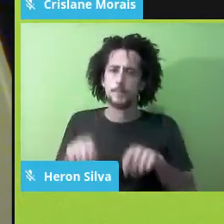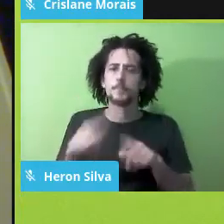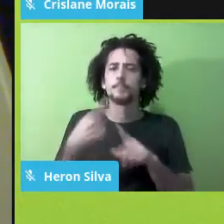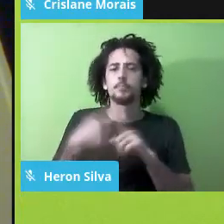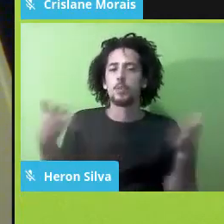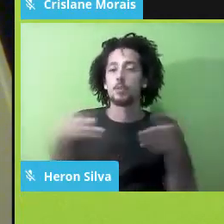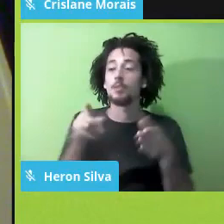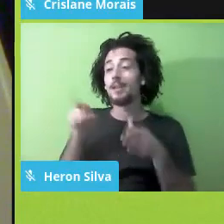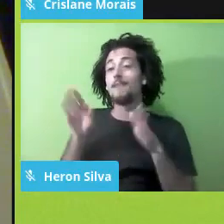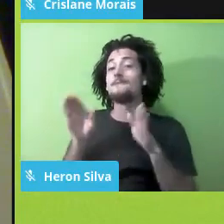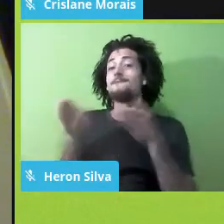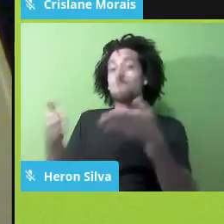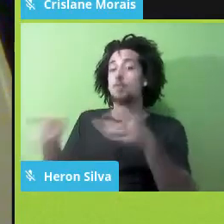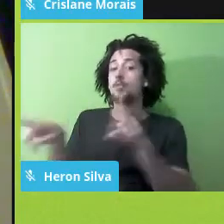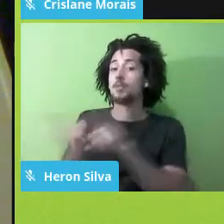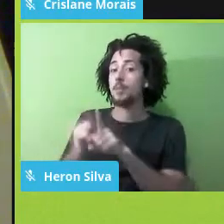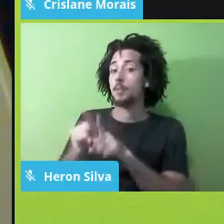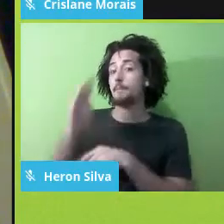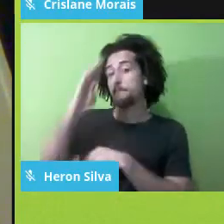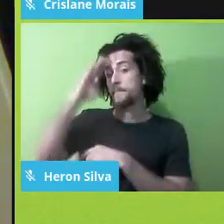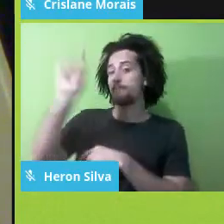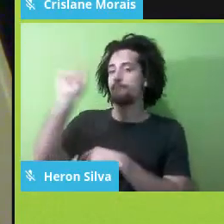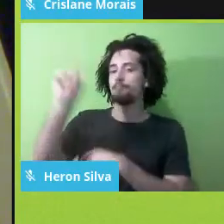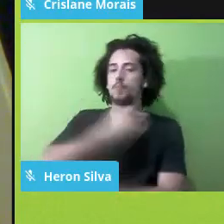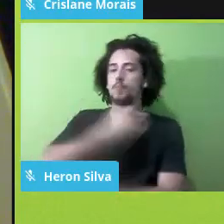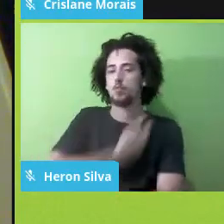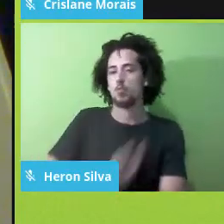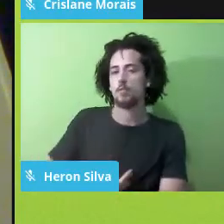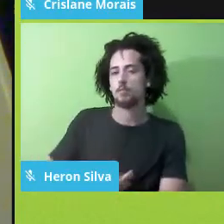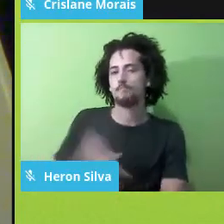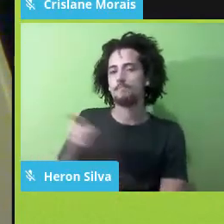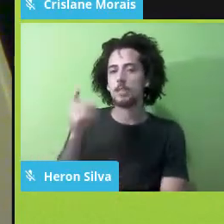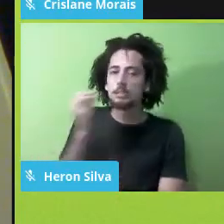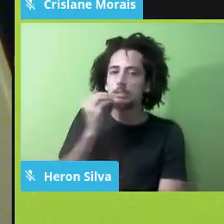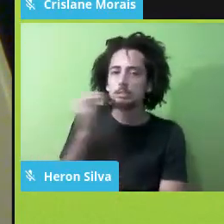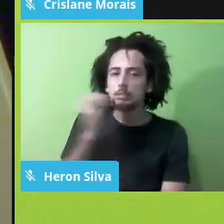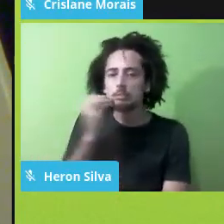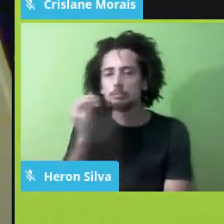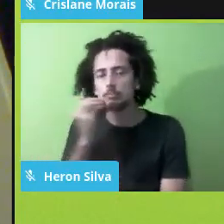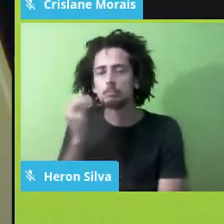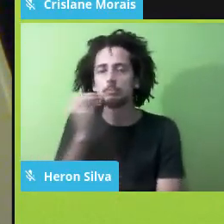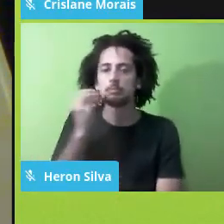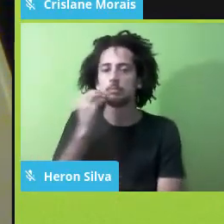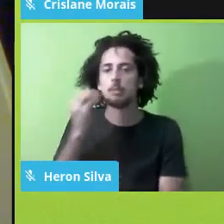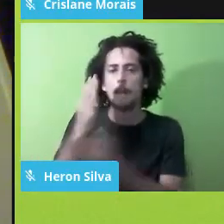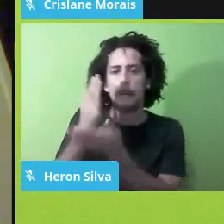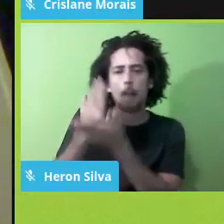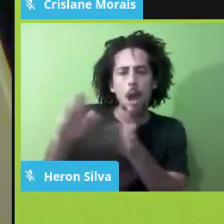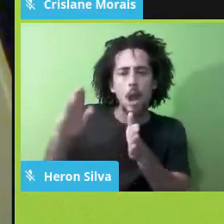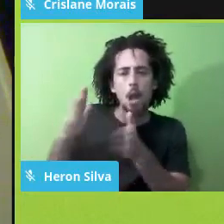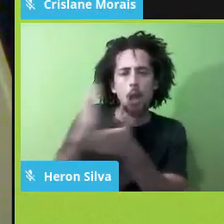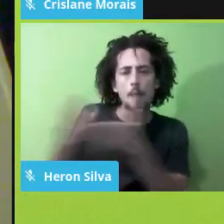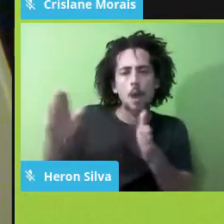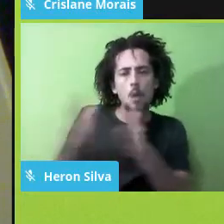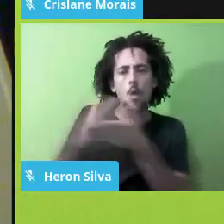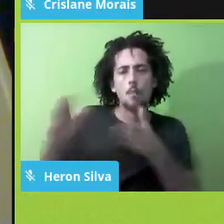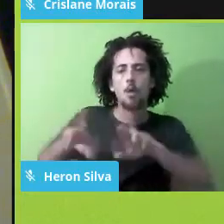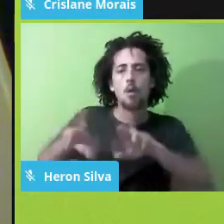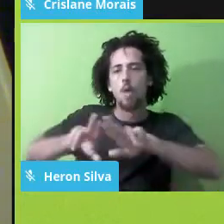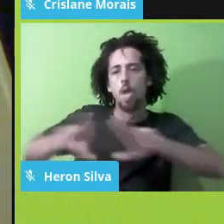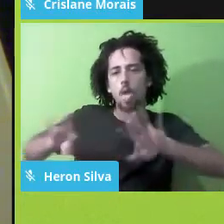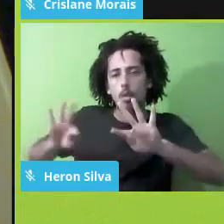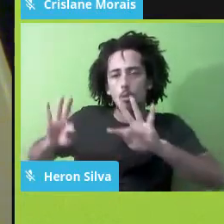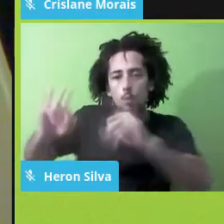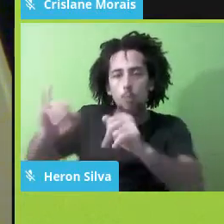prioritários do governo, né? Então, essa tentativa de acabar com tudo que fosse ganho